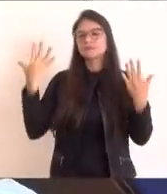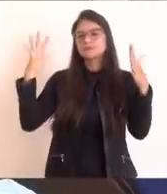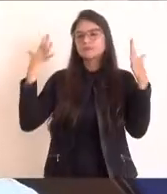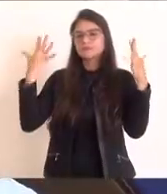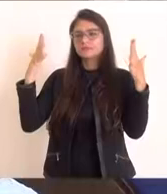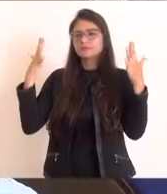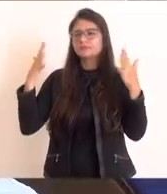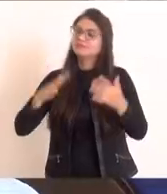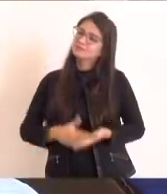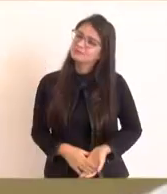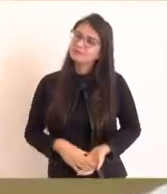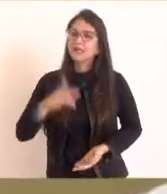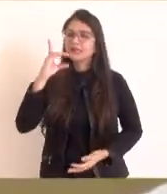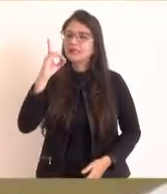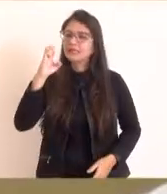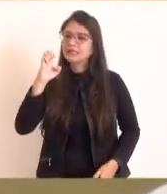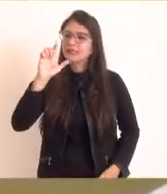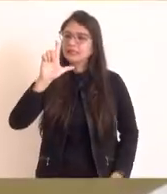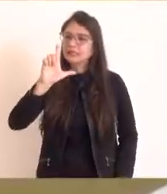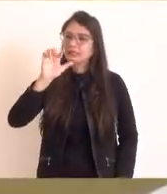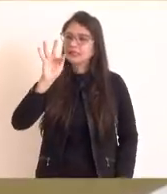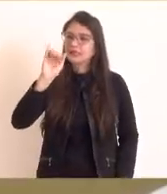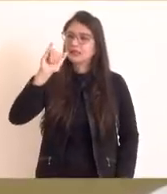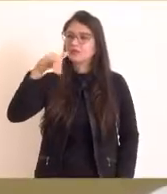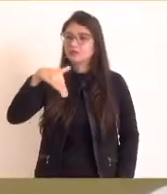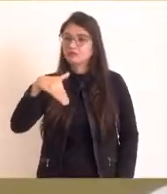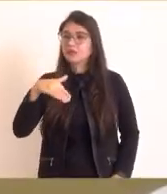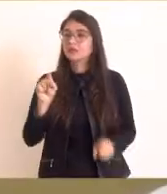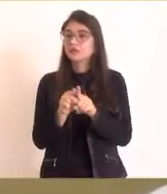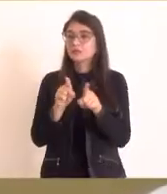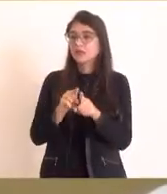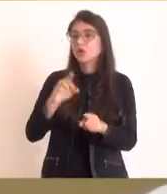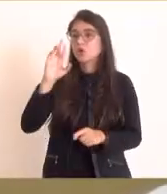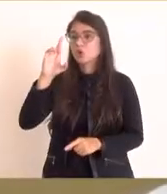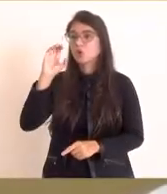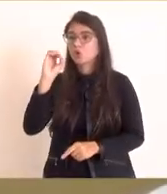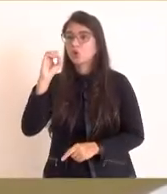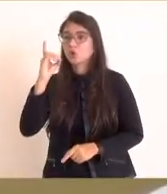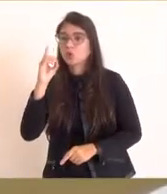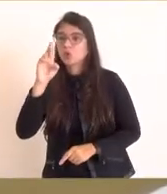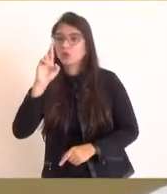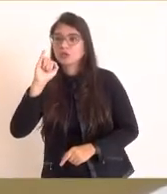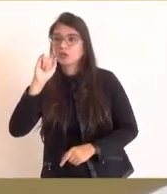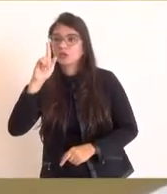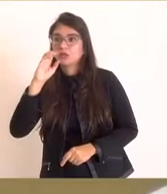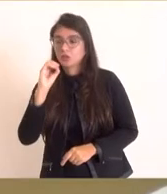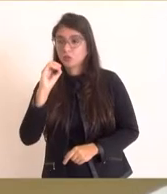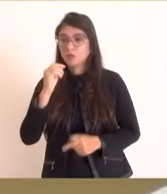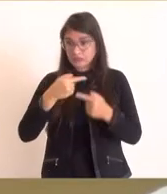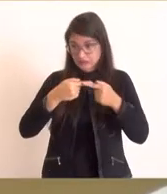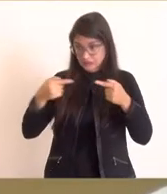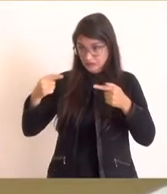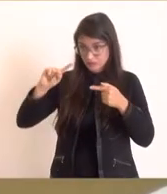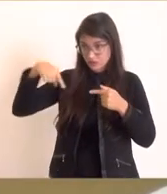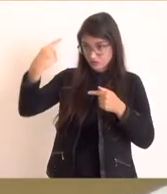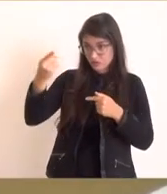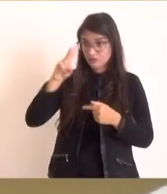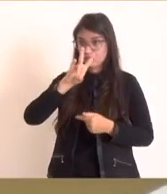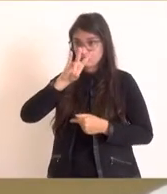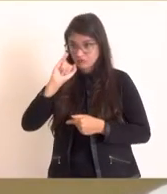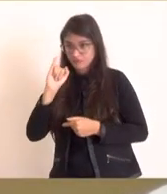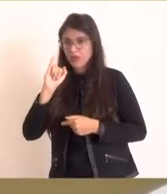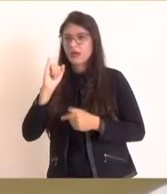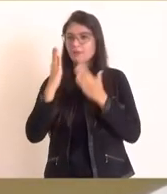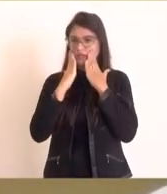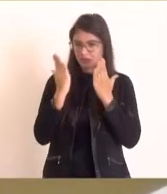Então, Delfim e Rodrigo, nós, na próxima semana, irei apresentar, eu com